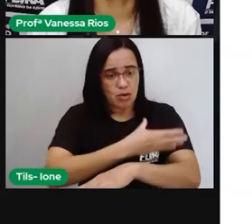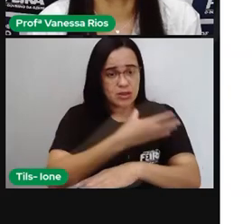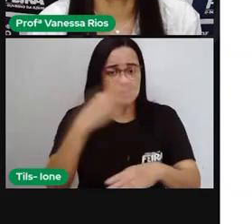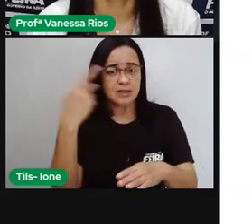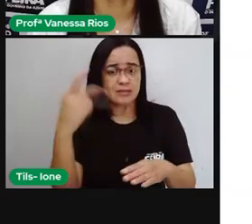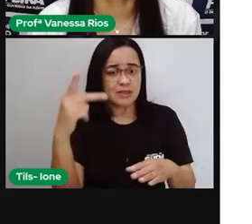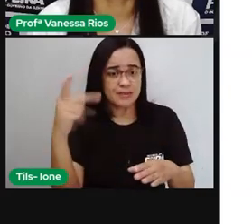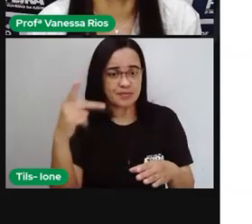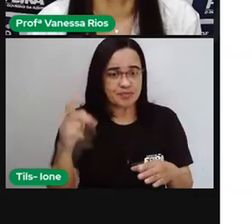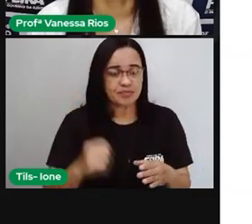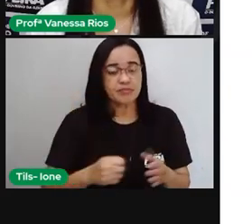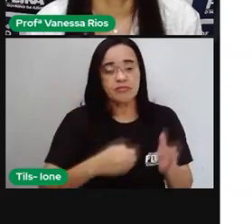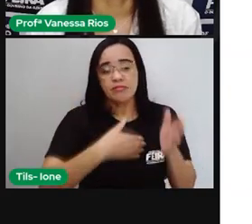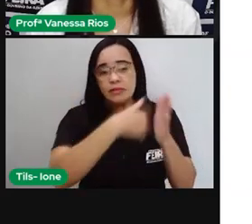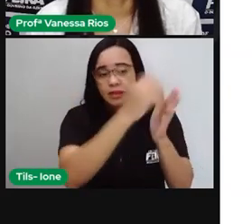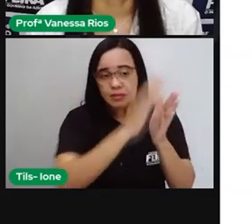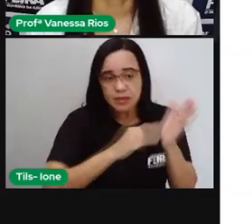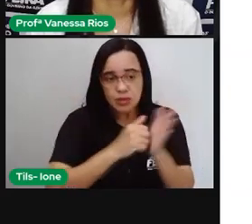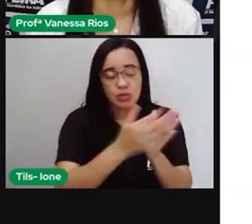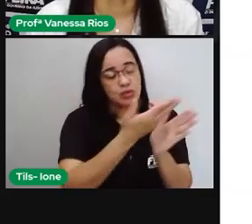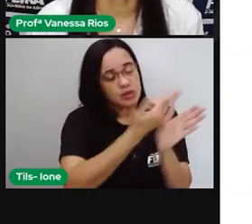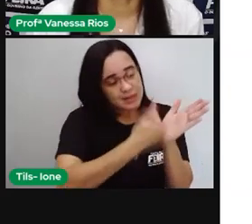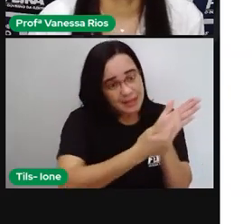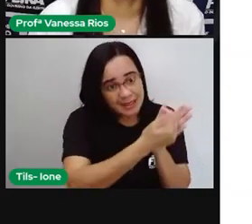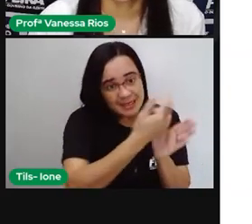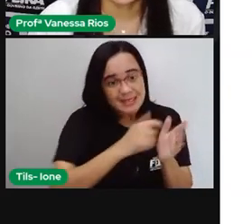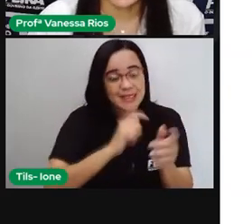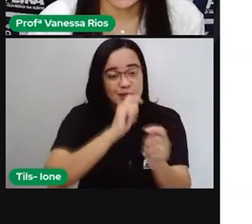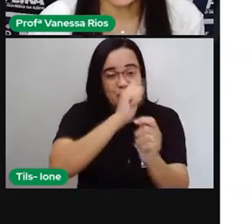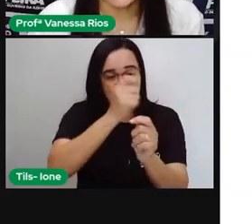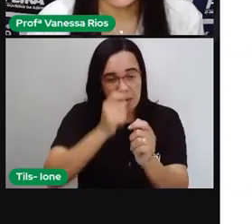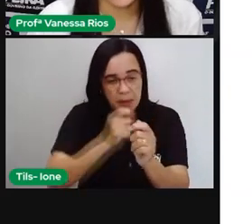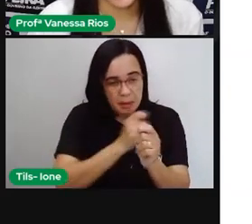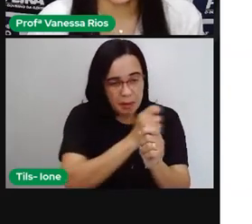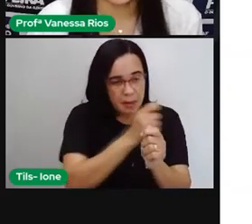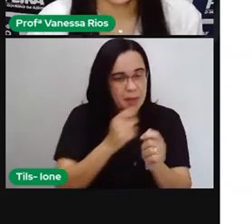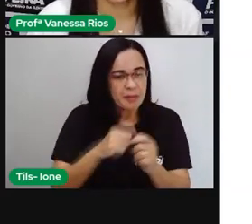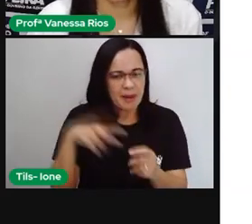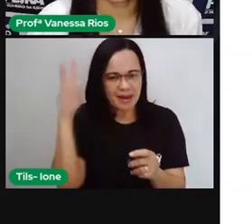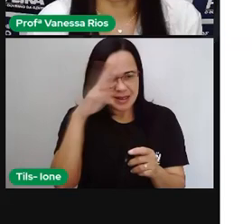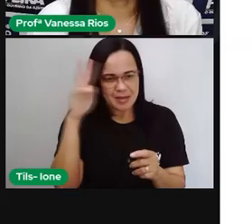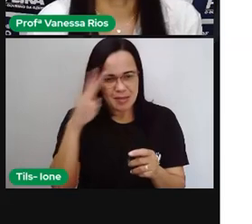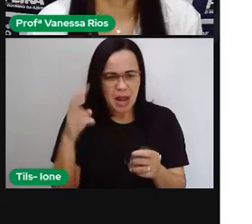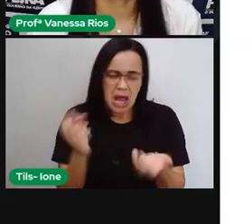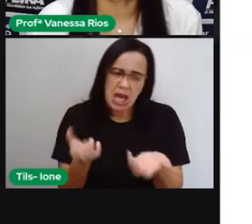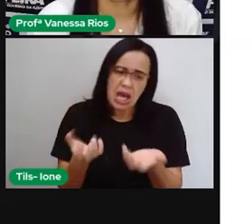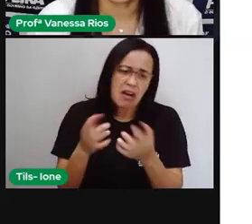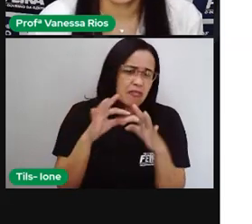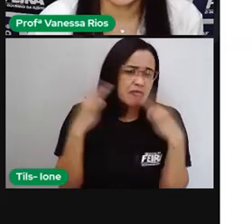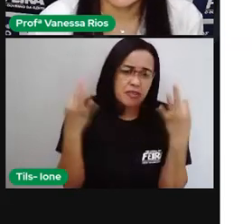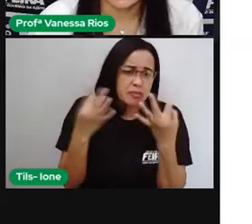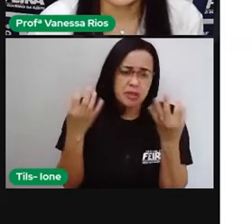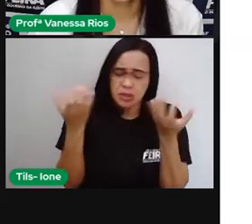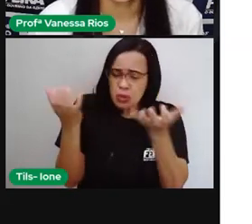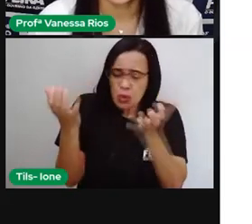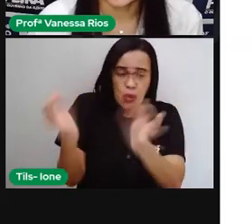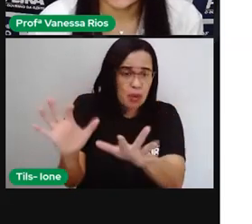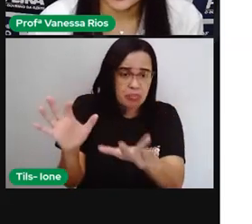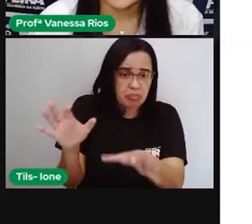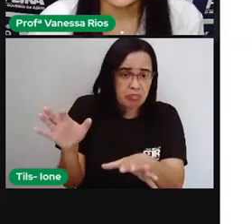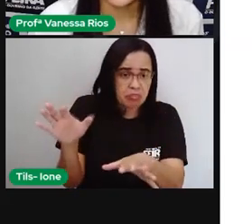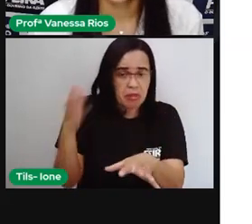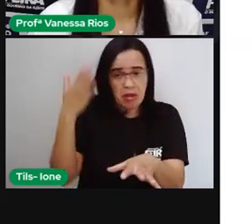muito importante a gente pensar que ser artista não era algo desejado pela família dele mas ele mesmo assim ele